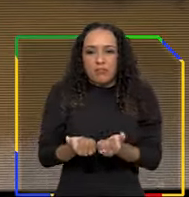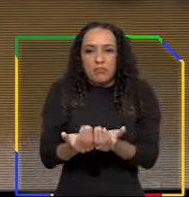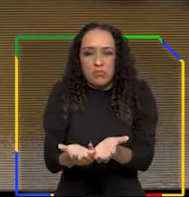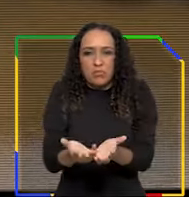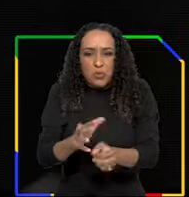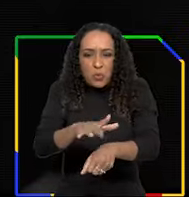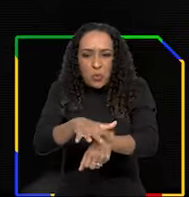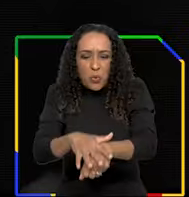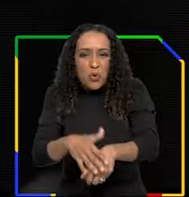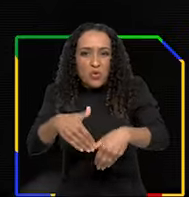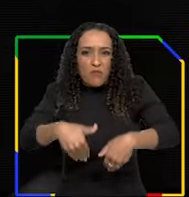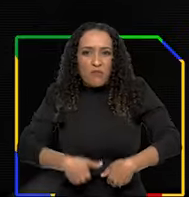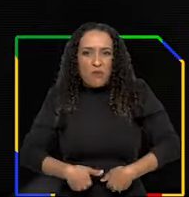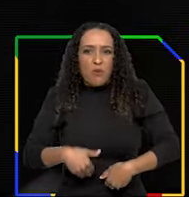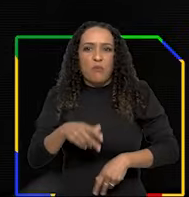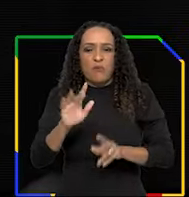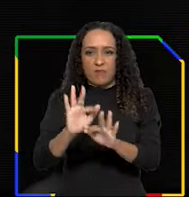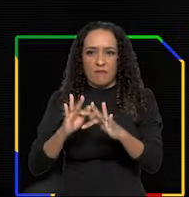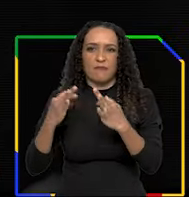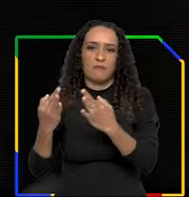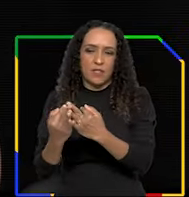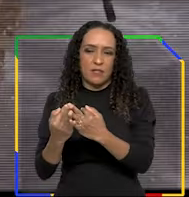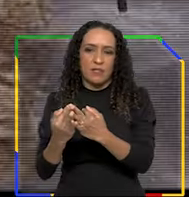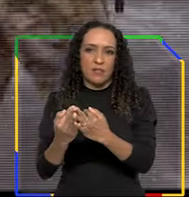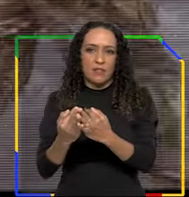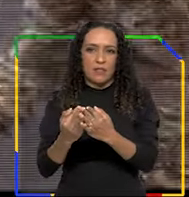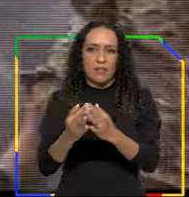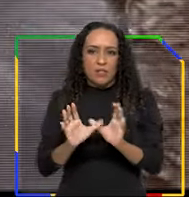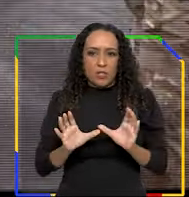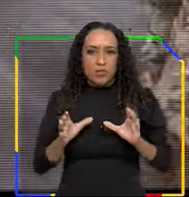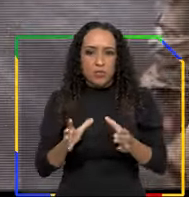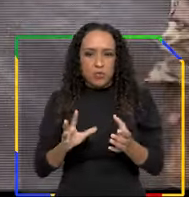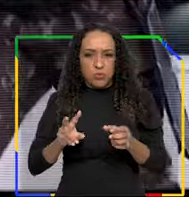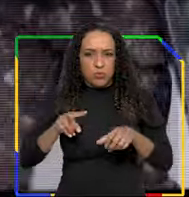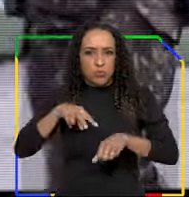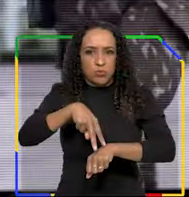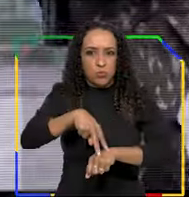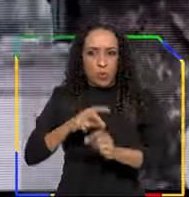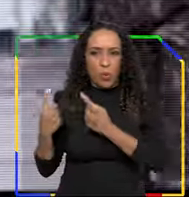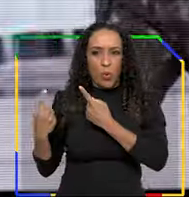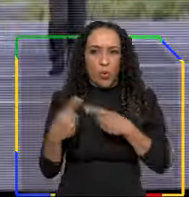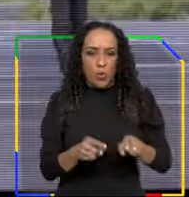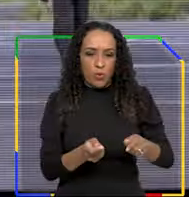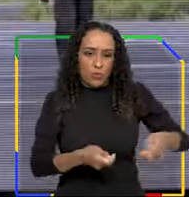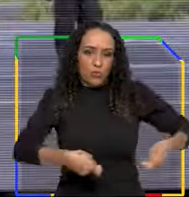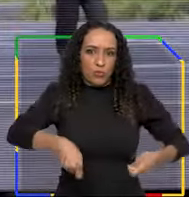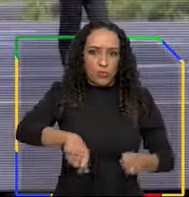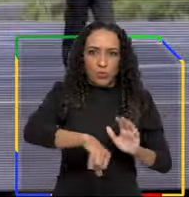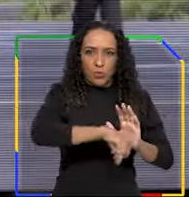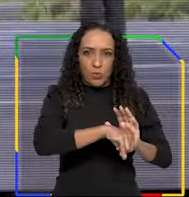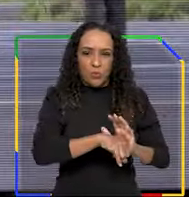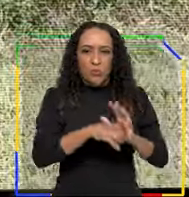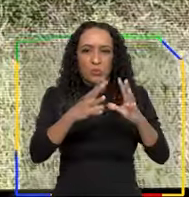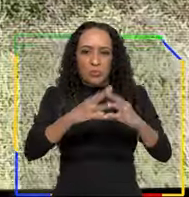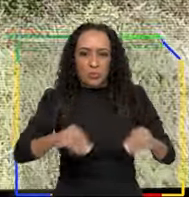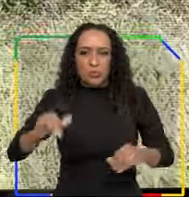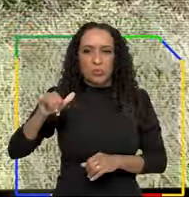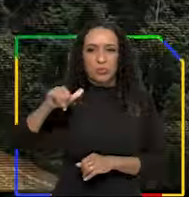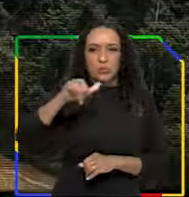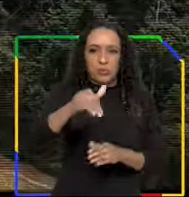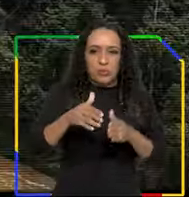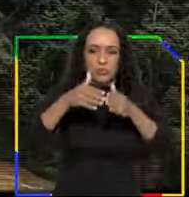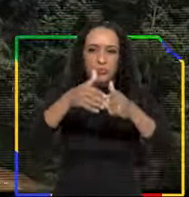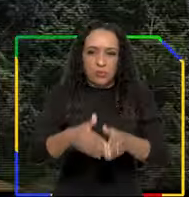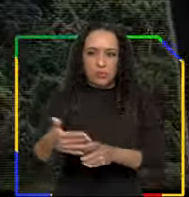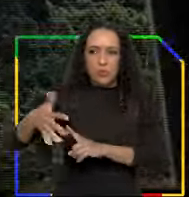doenças e a fome aos nossos parentes. Nossa força-tarefa contra o garimpo ilegal destruiu aviões,